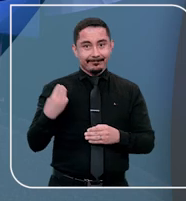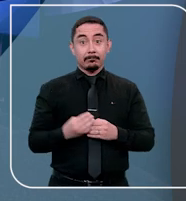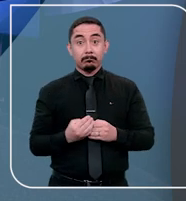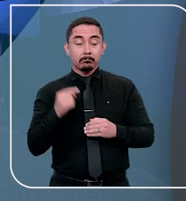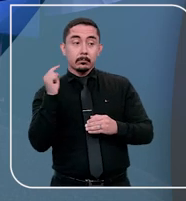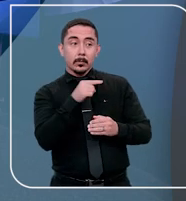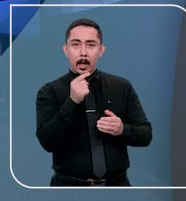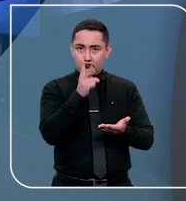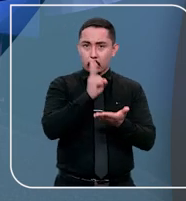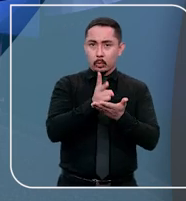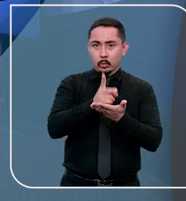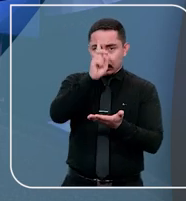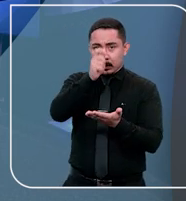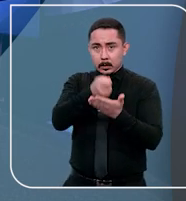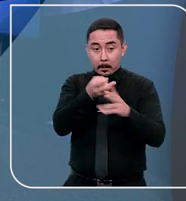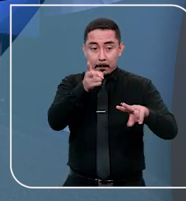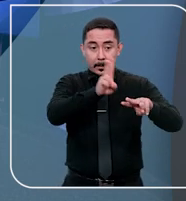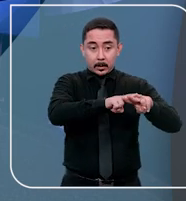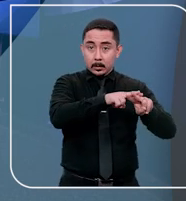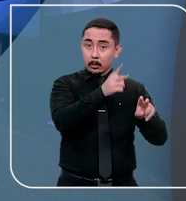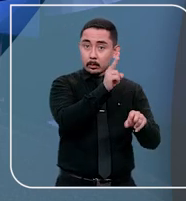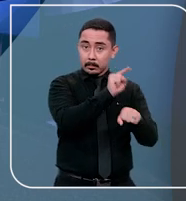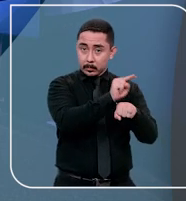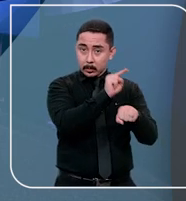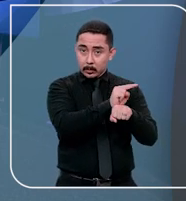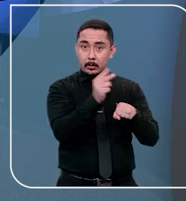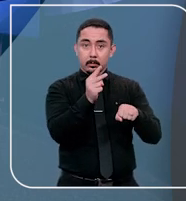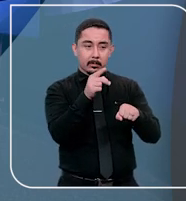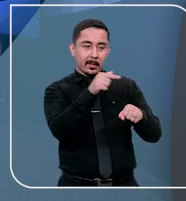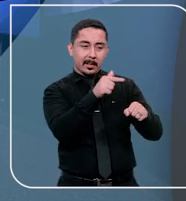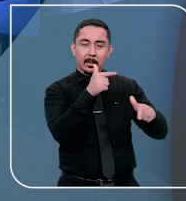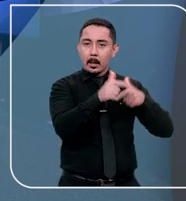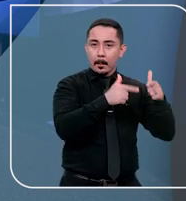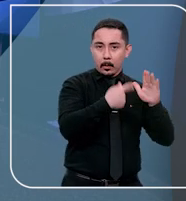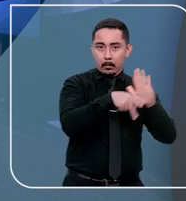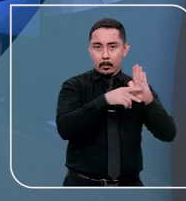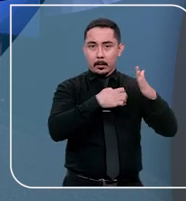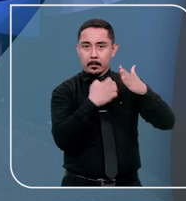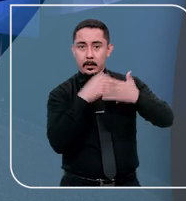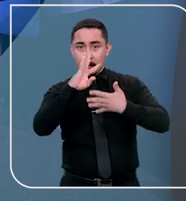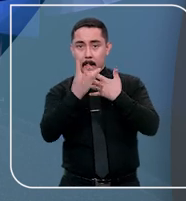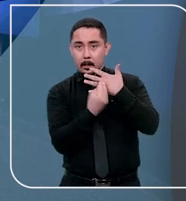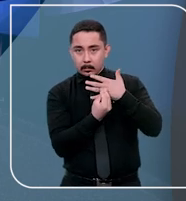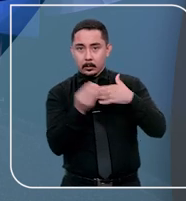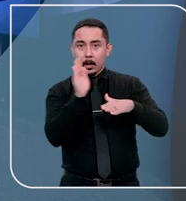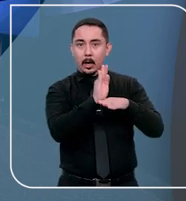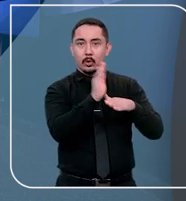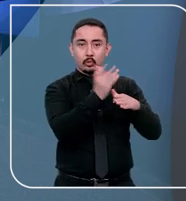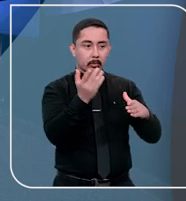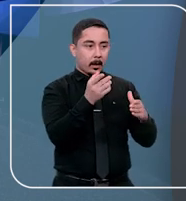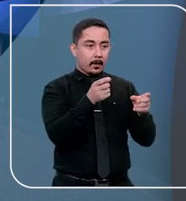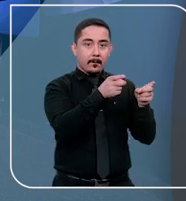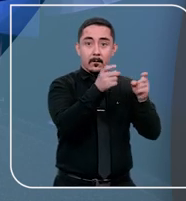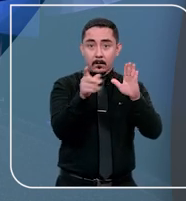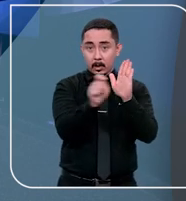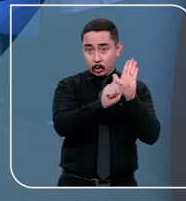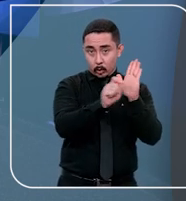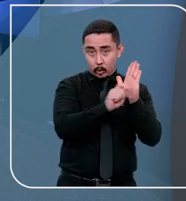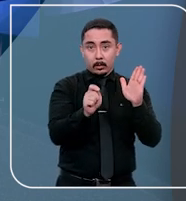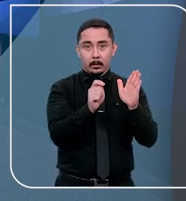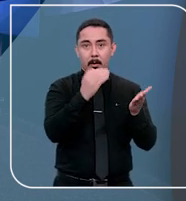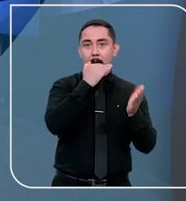Tereza de Assis Moura, manteve a prisão preventiva de um funcionário da Latam, acusado de ajudar traficantes a enviar